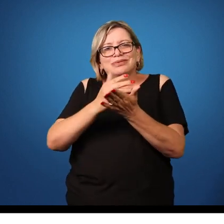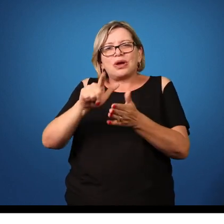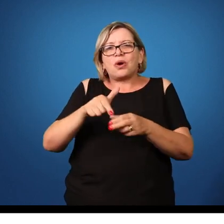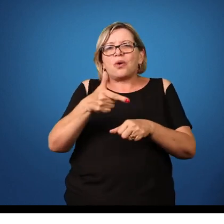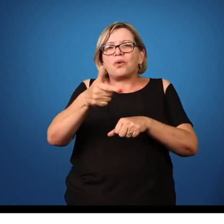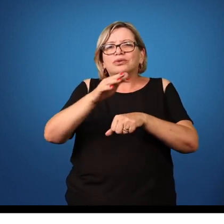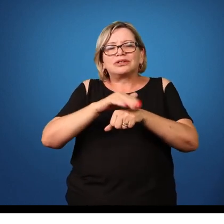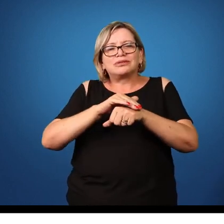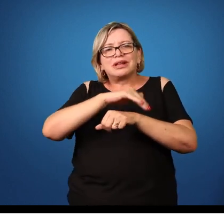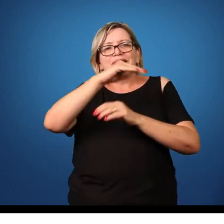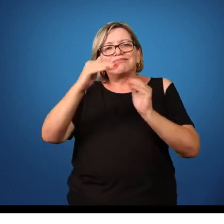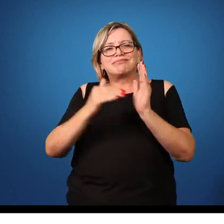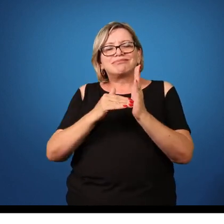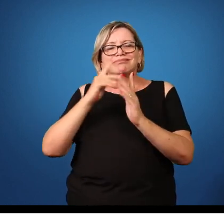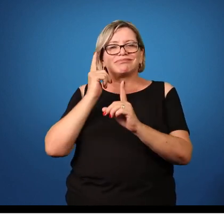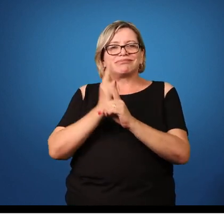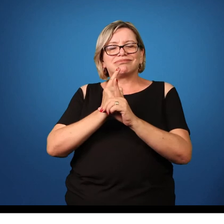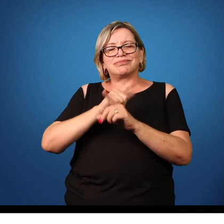Até a próxima aula!